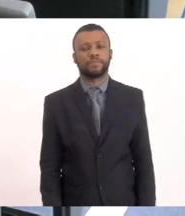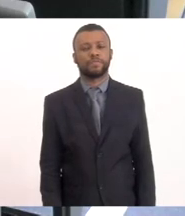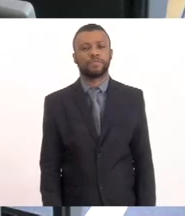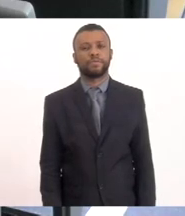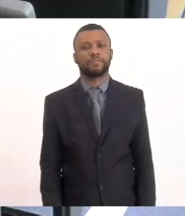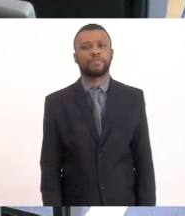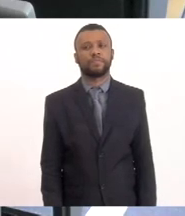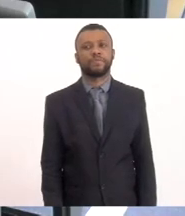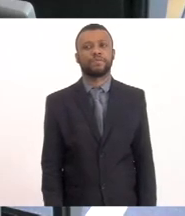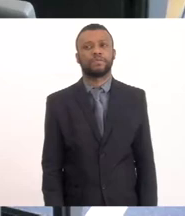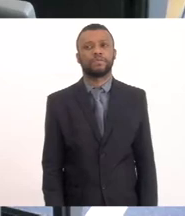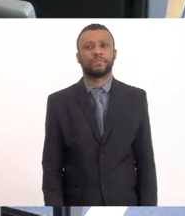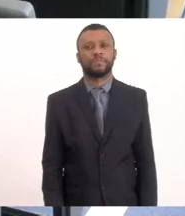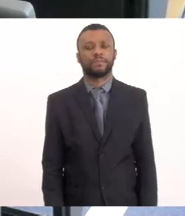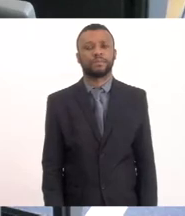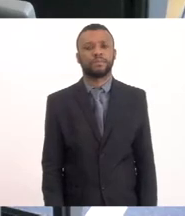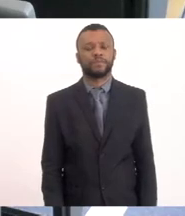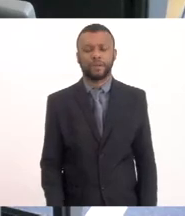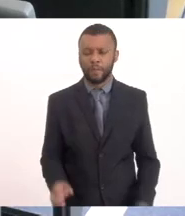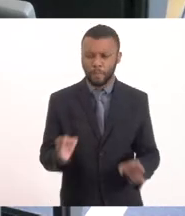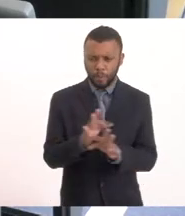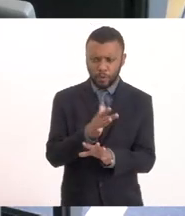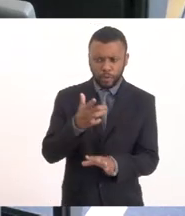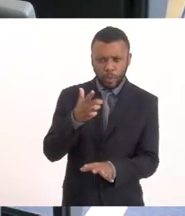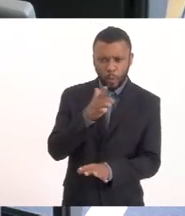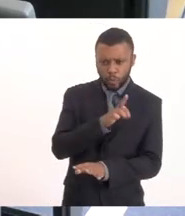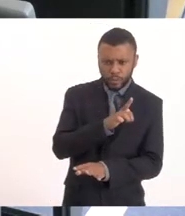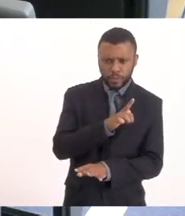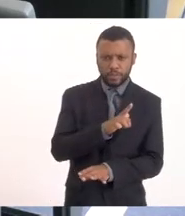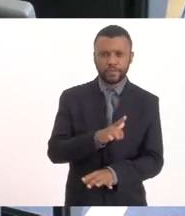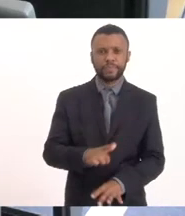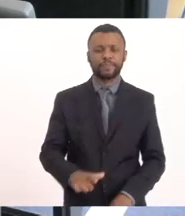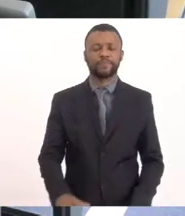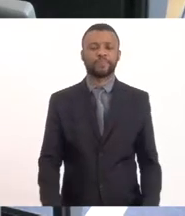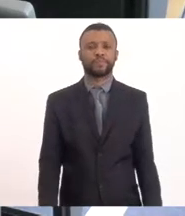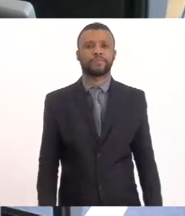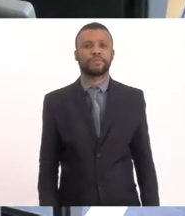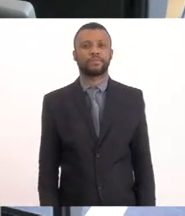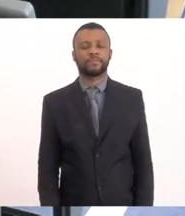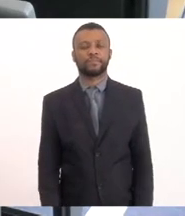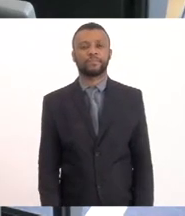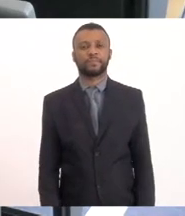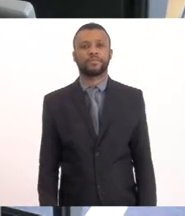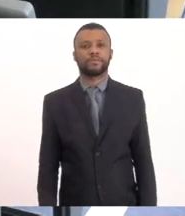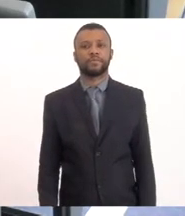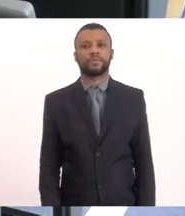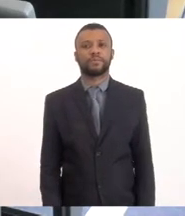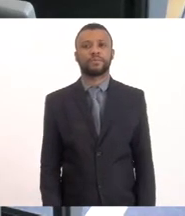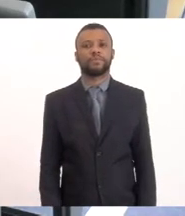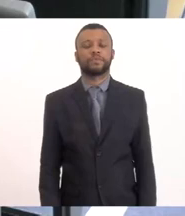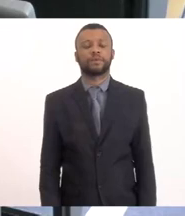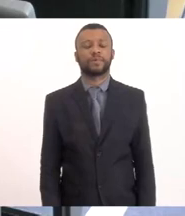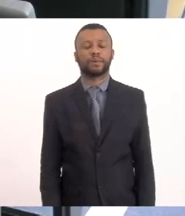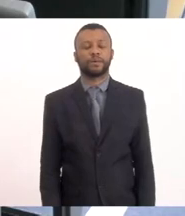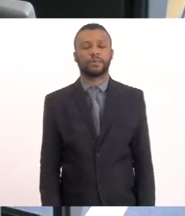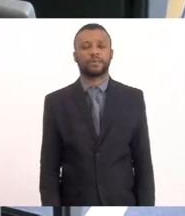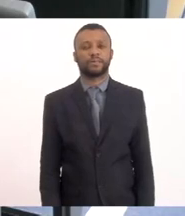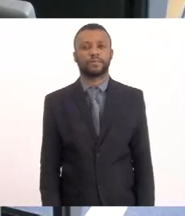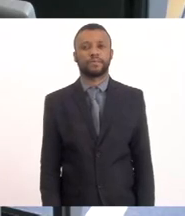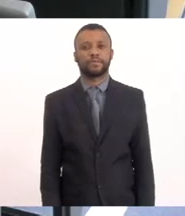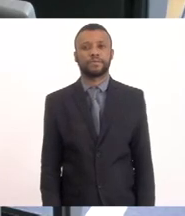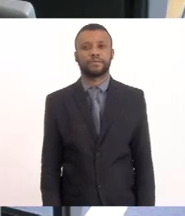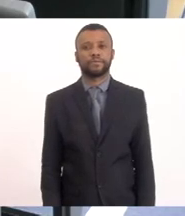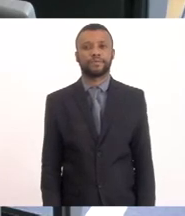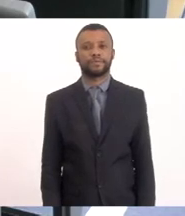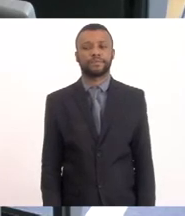Conseguiu Agora foi